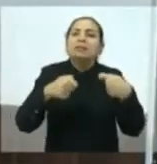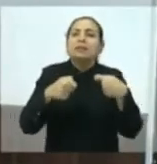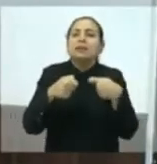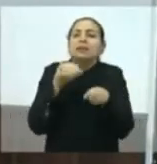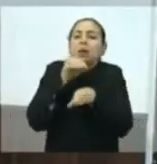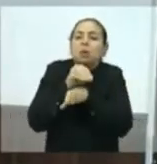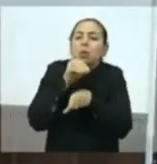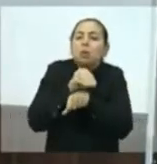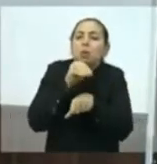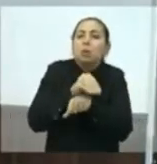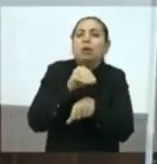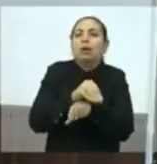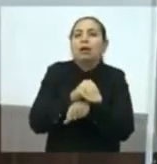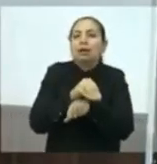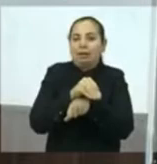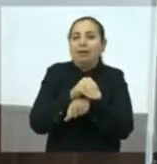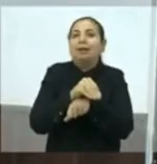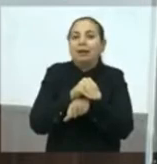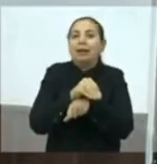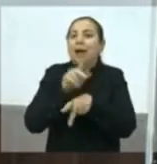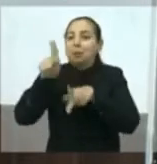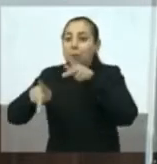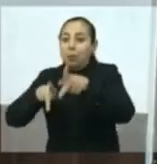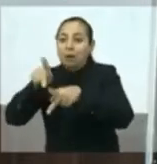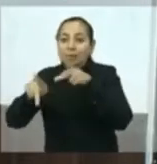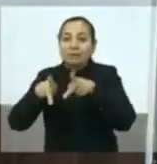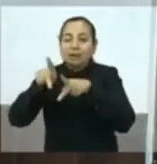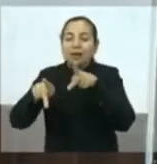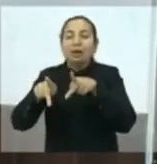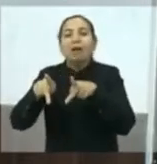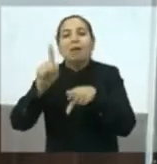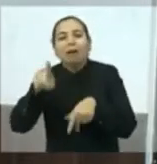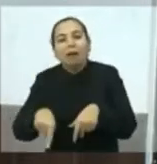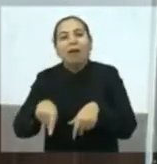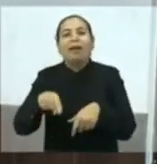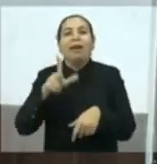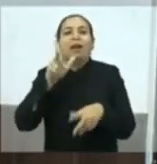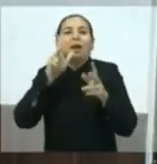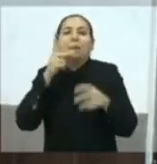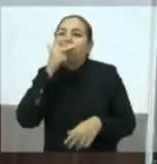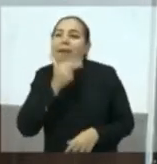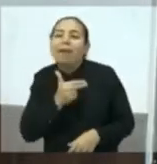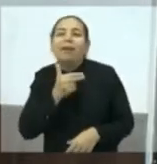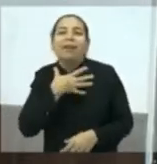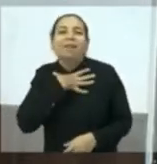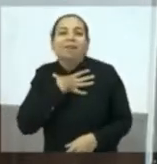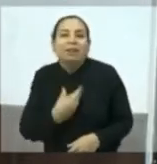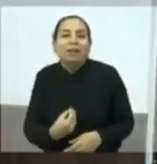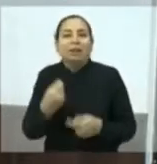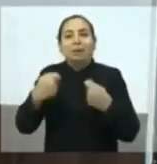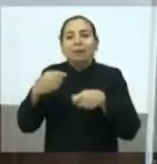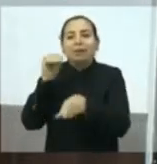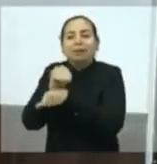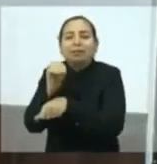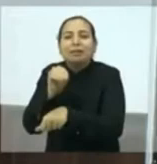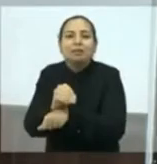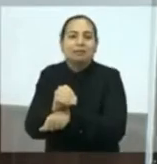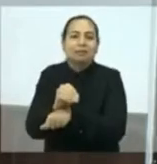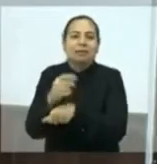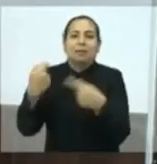com amor, com atenção, mas alguns precisam ter mais atenção,